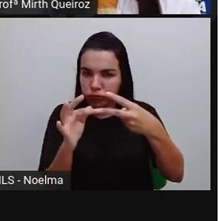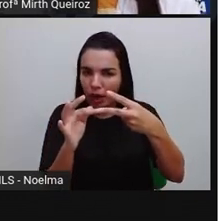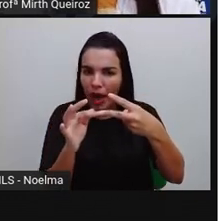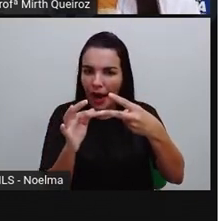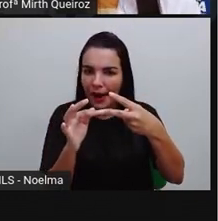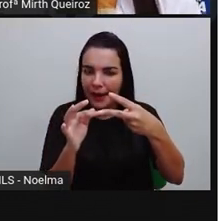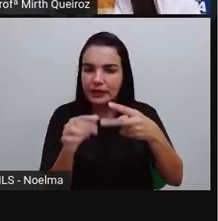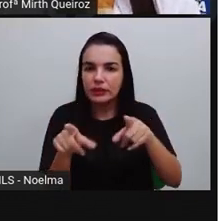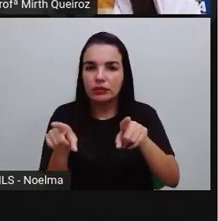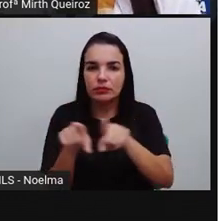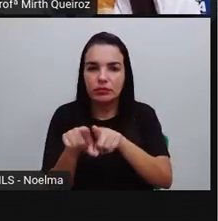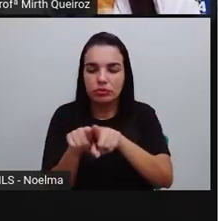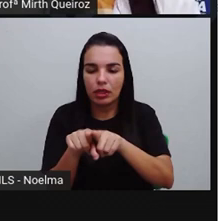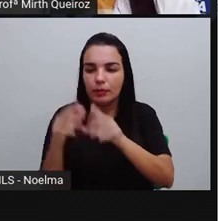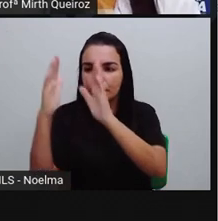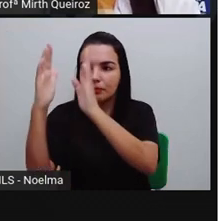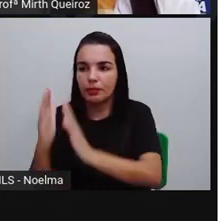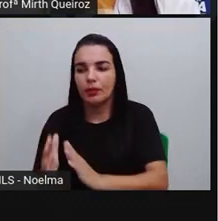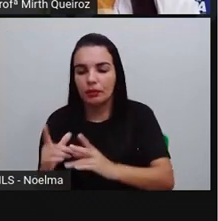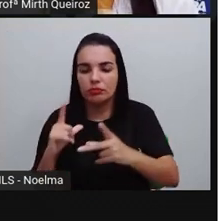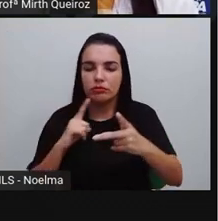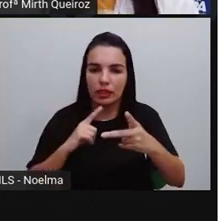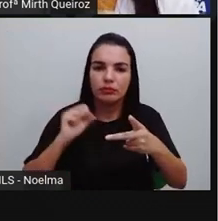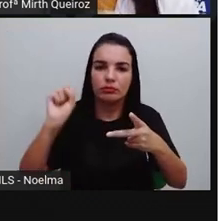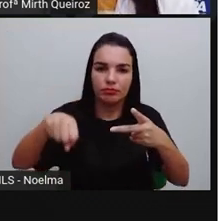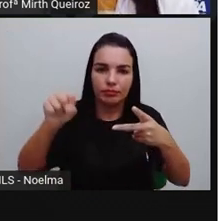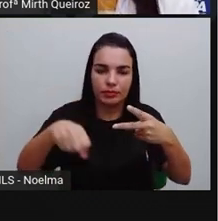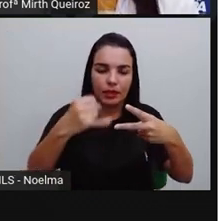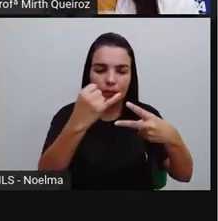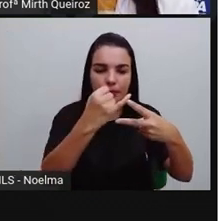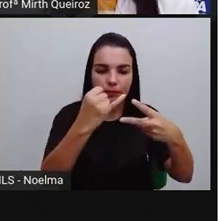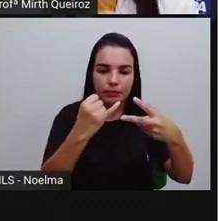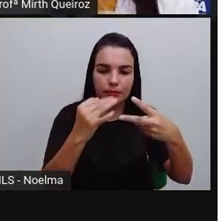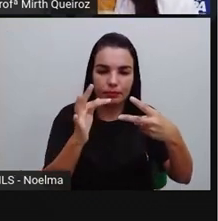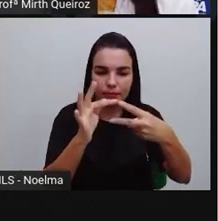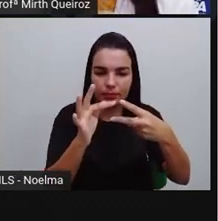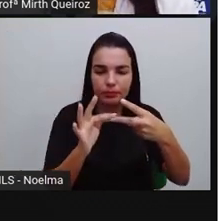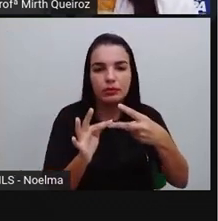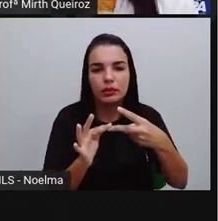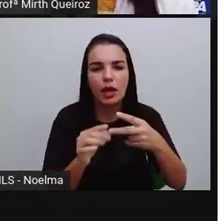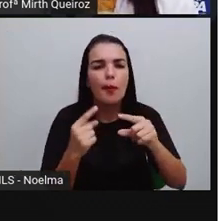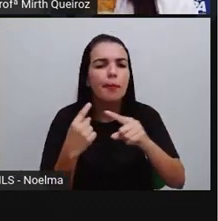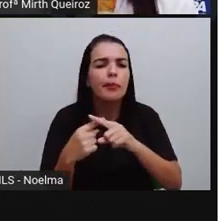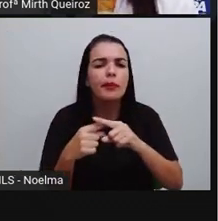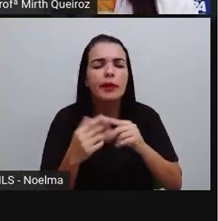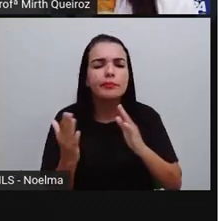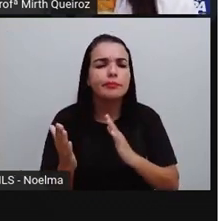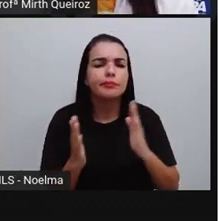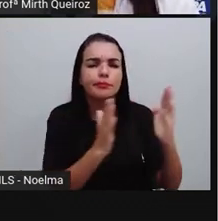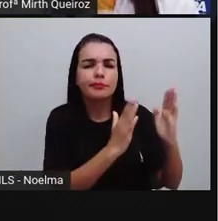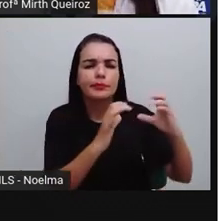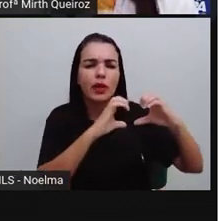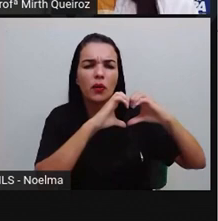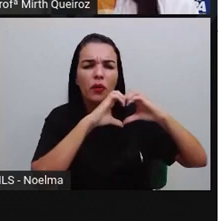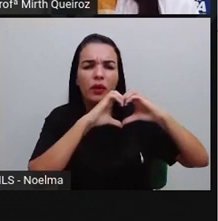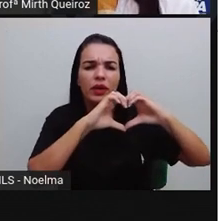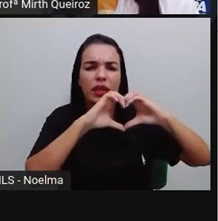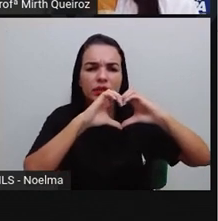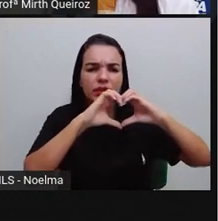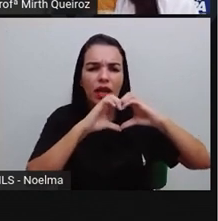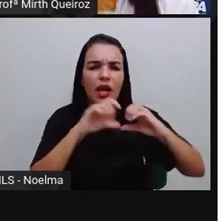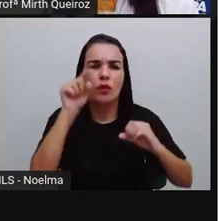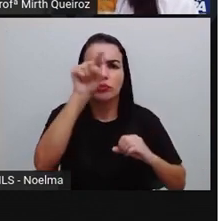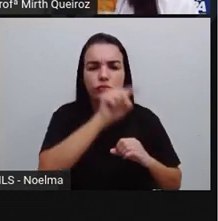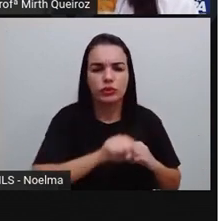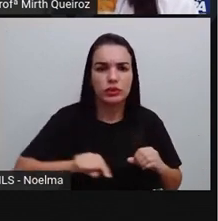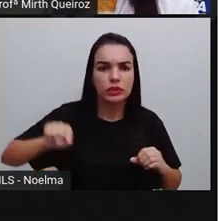polígonos e não polígonos. Por que que essas figuras aqui não são consideradas polígonos? Porque elas